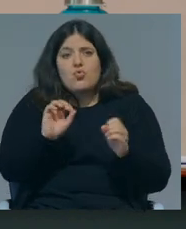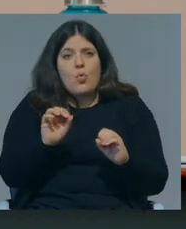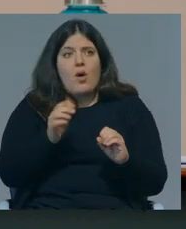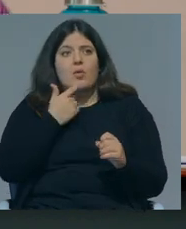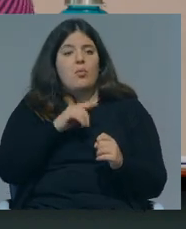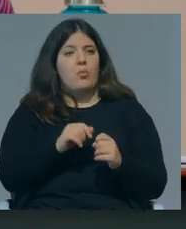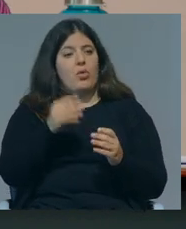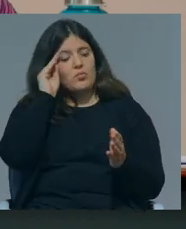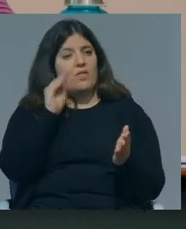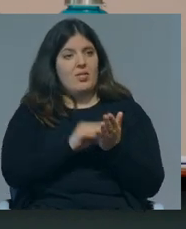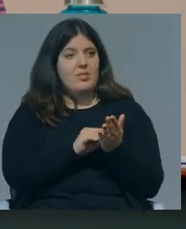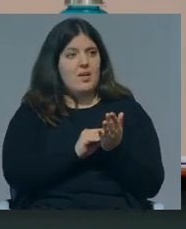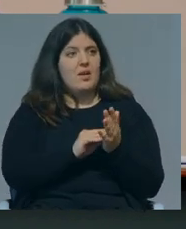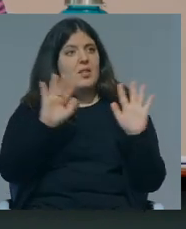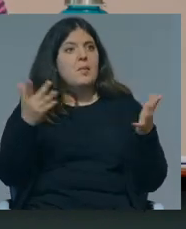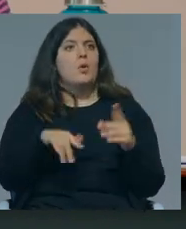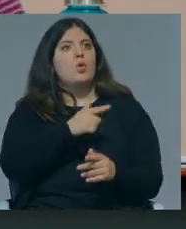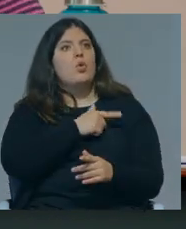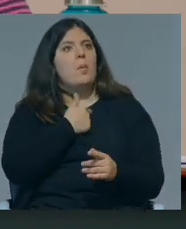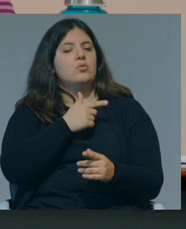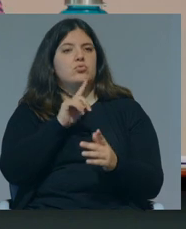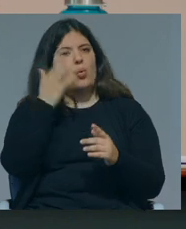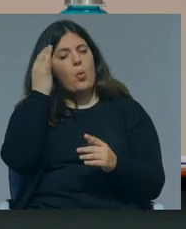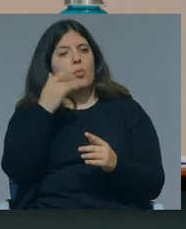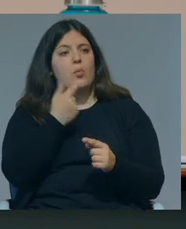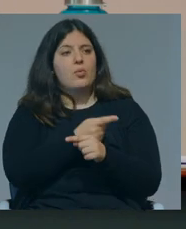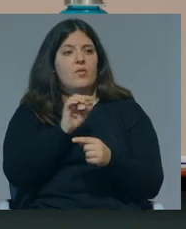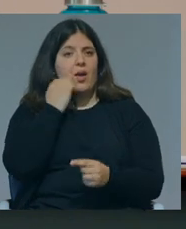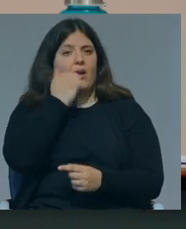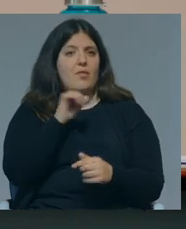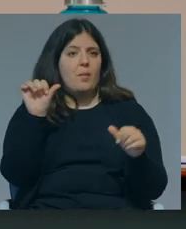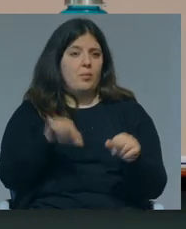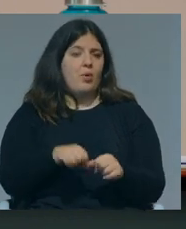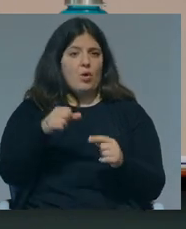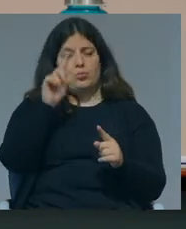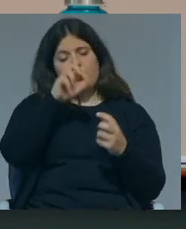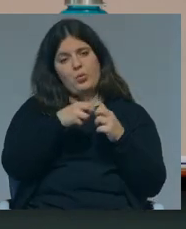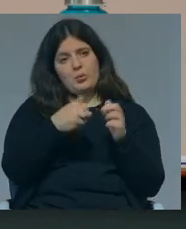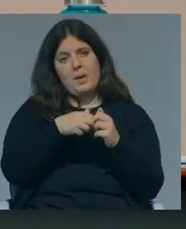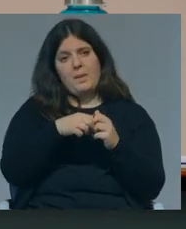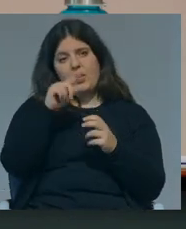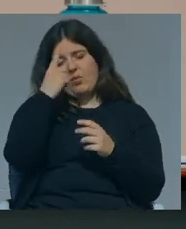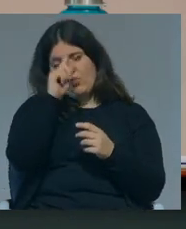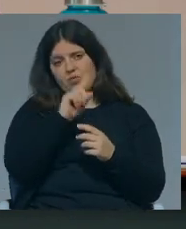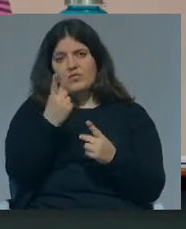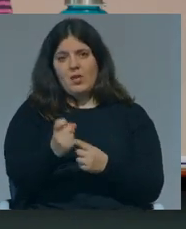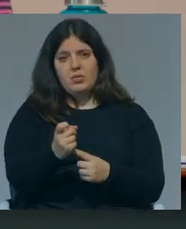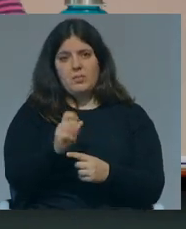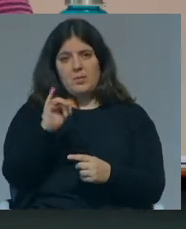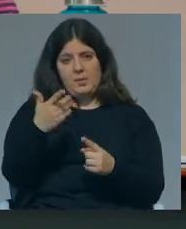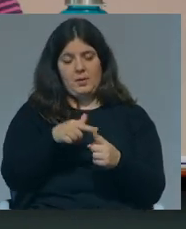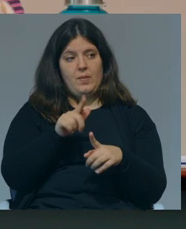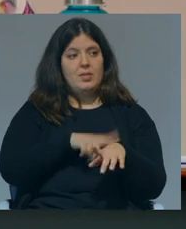não vamos agora aqui inventar que vamos diminuir o tamanho das turmas porque isso só vai agravar o problema da falta de professores, em primeiro lugar, portanto, no